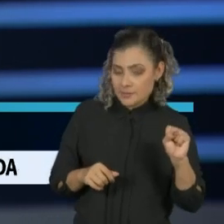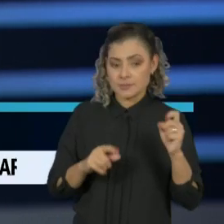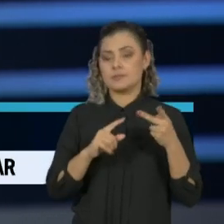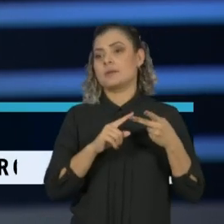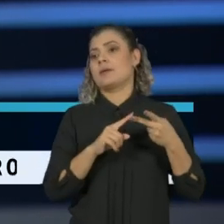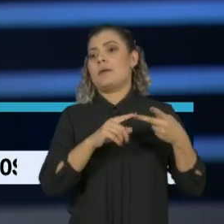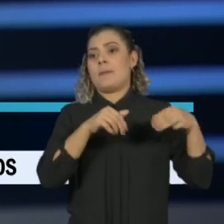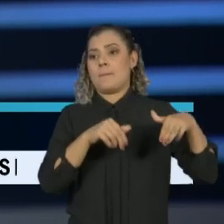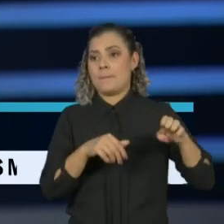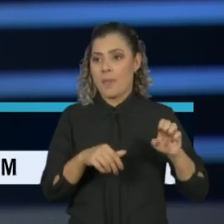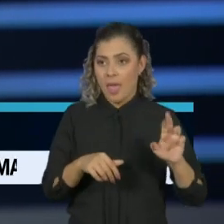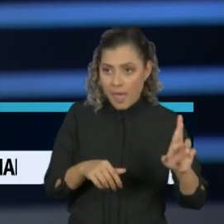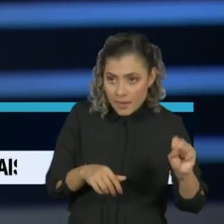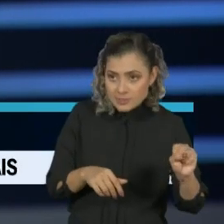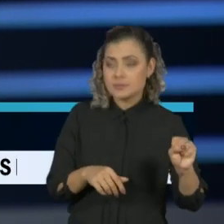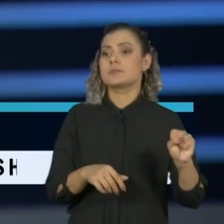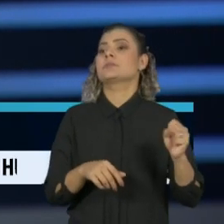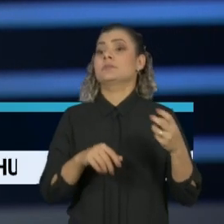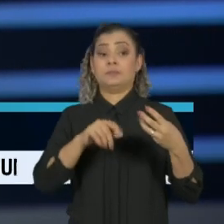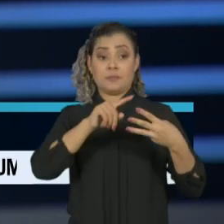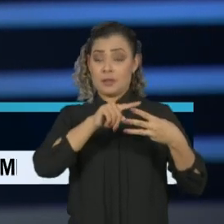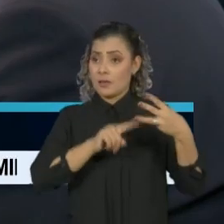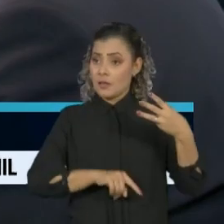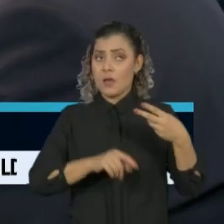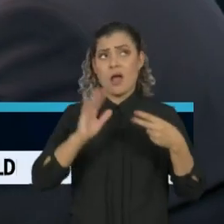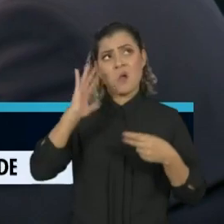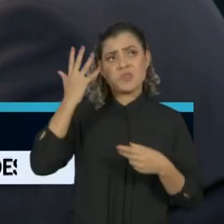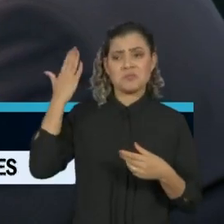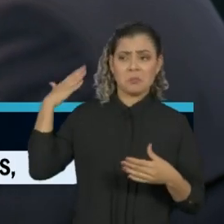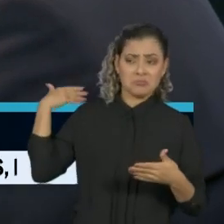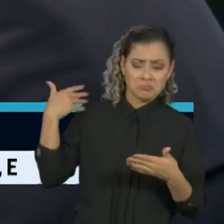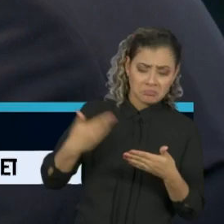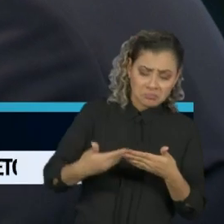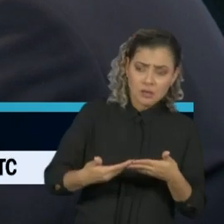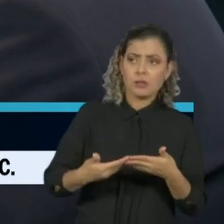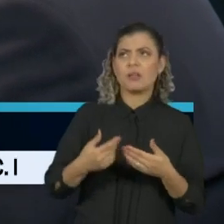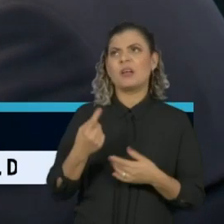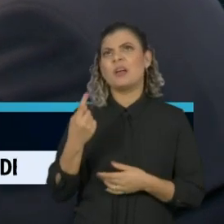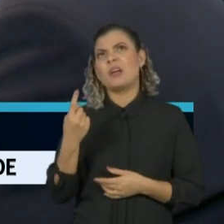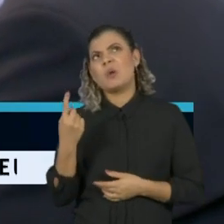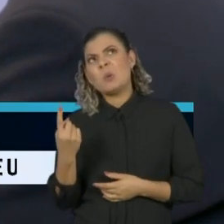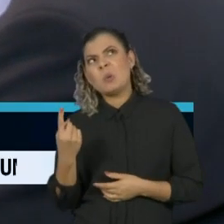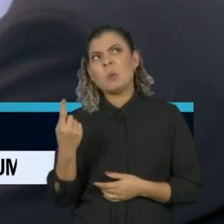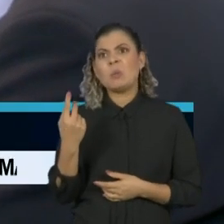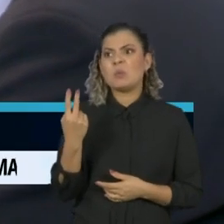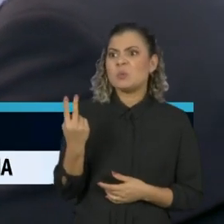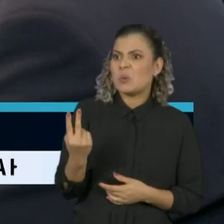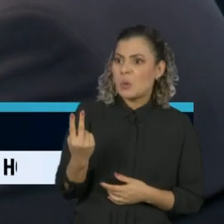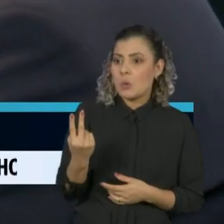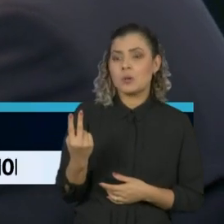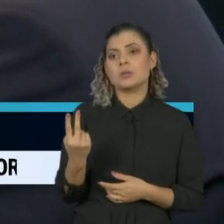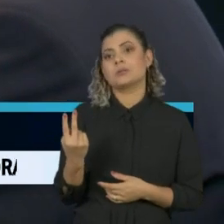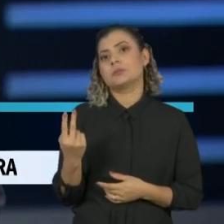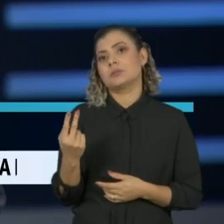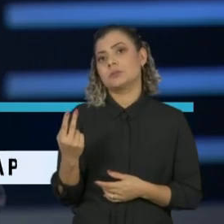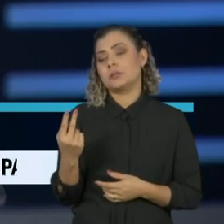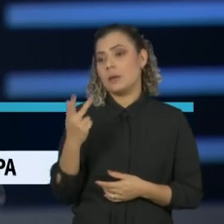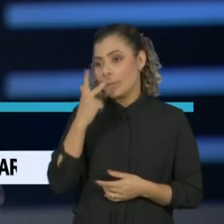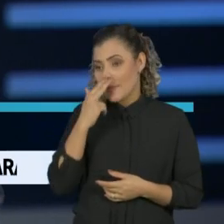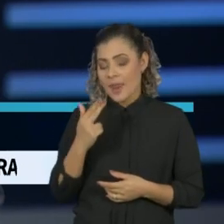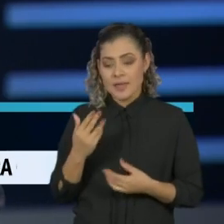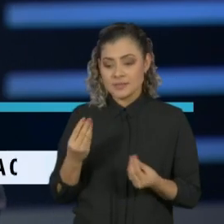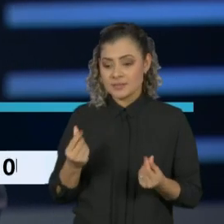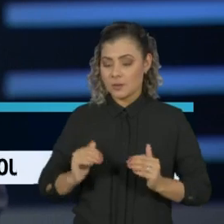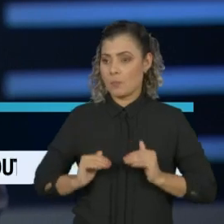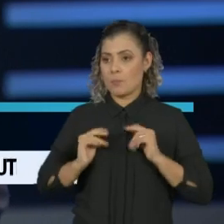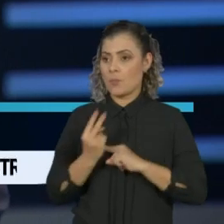o MERS, se verificou que passado um ano, dois, dependendo da pessoa, já não havia nenhuma